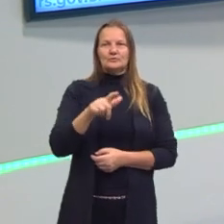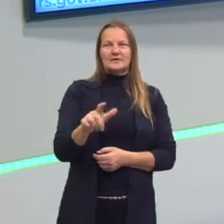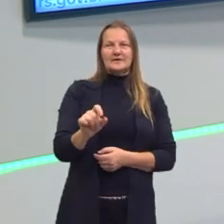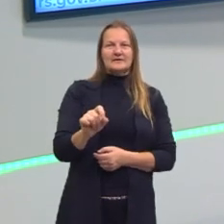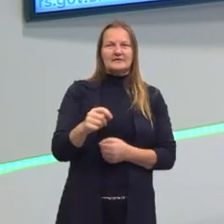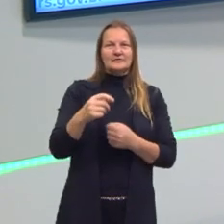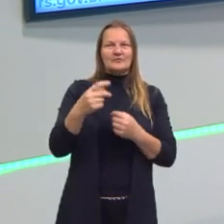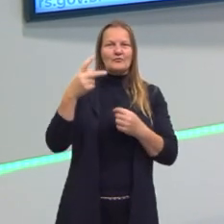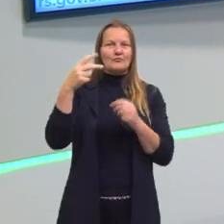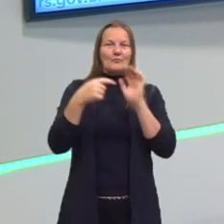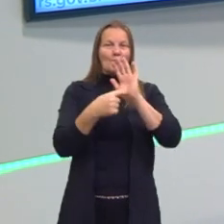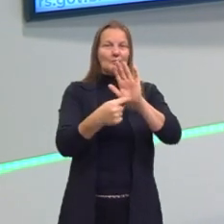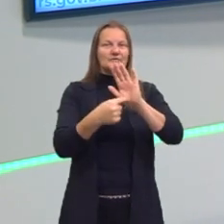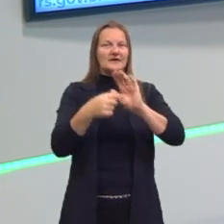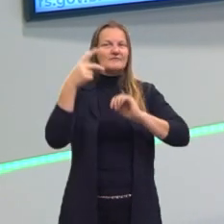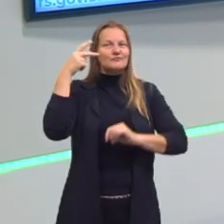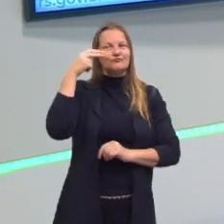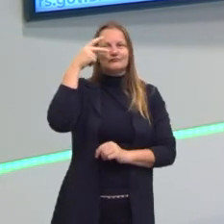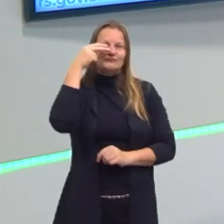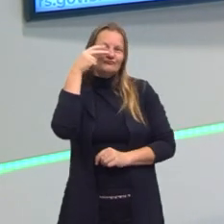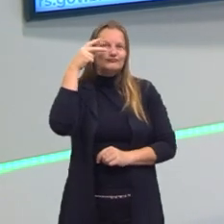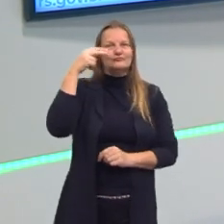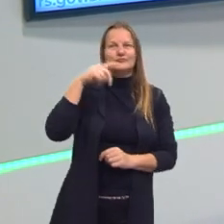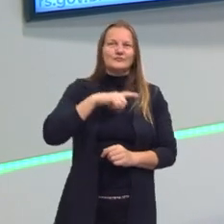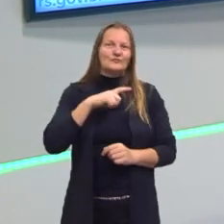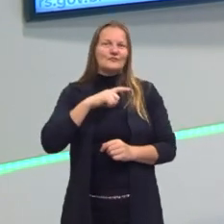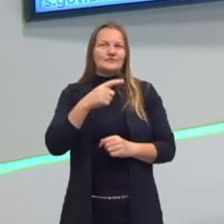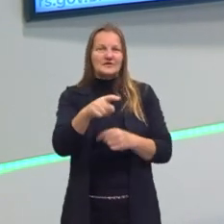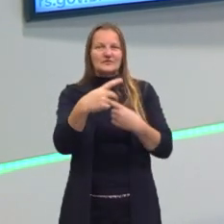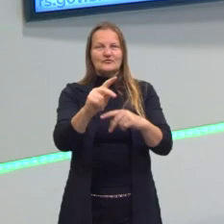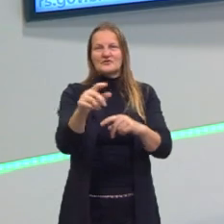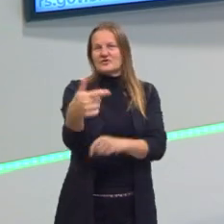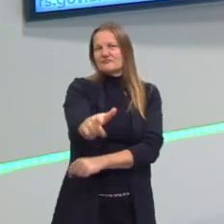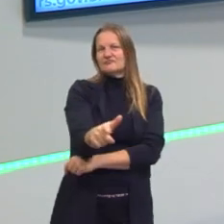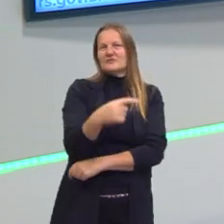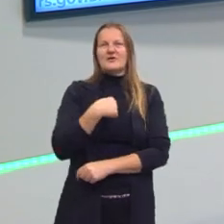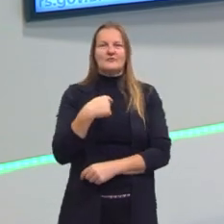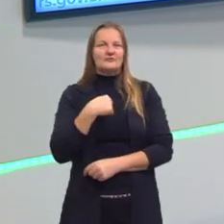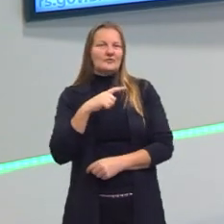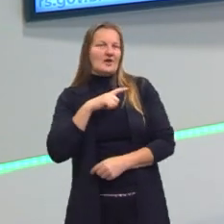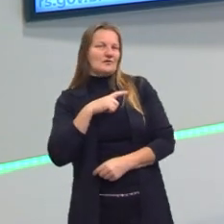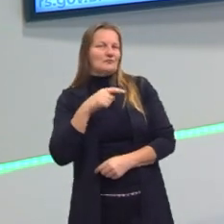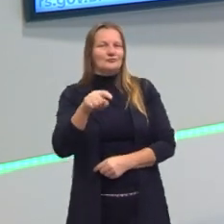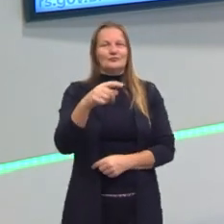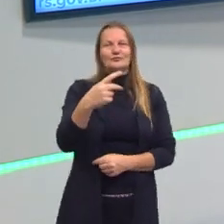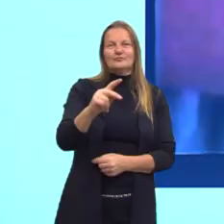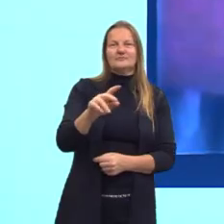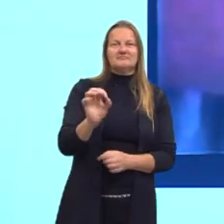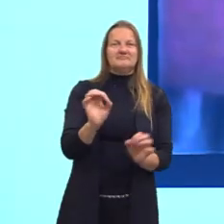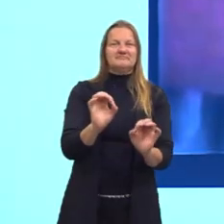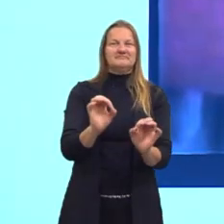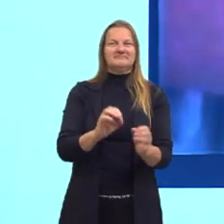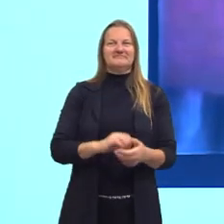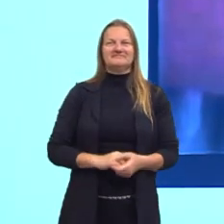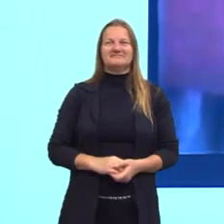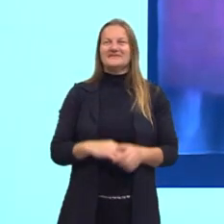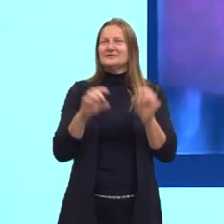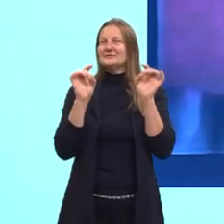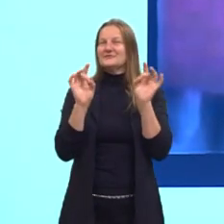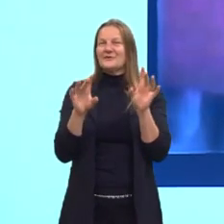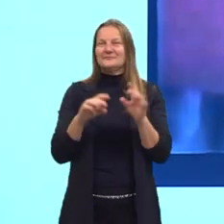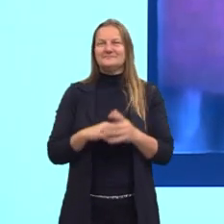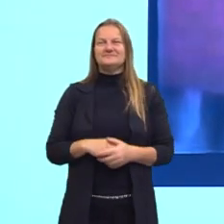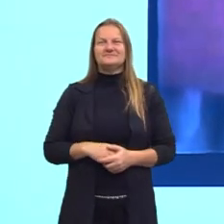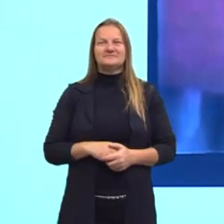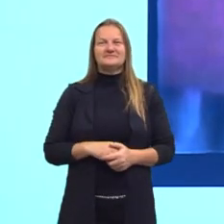Ele mostrava a tesourinha e cantava, eu tenho você, não tem, Era só isso. E aqui